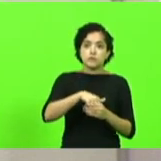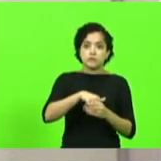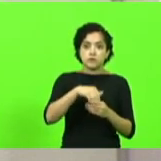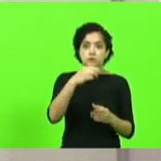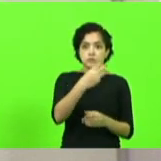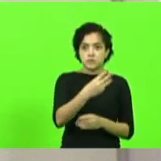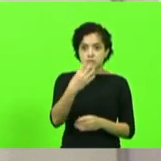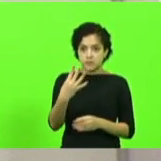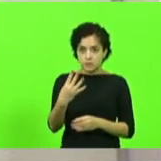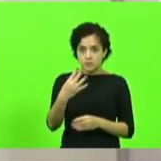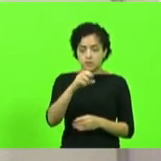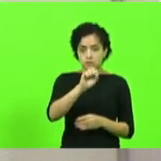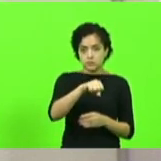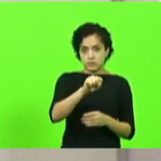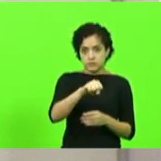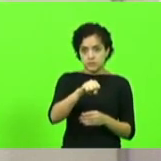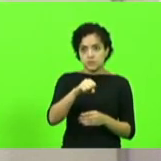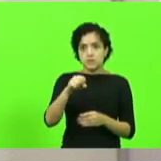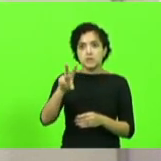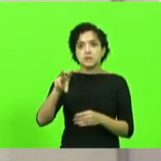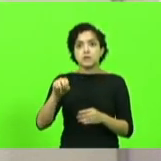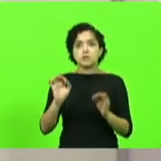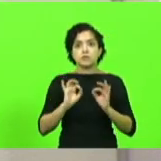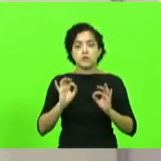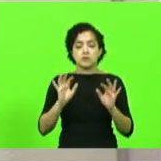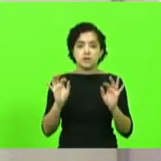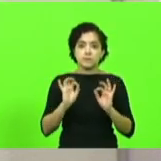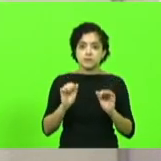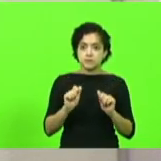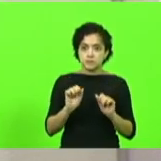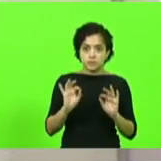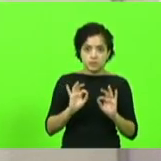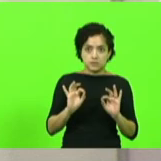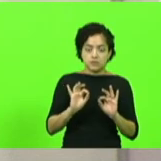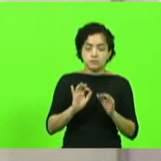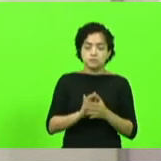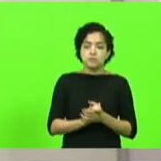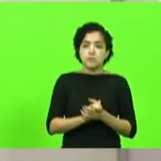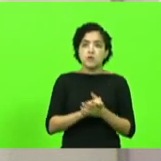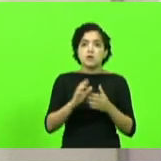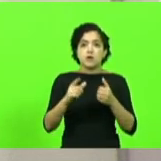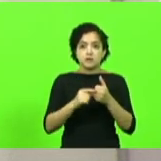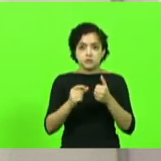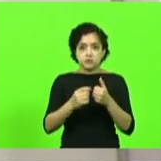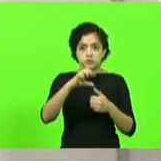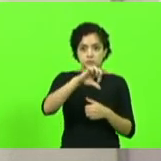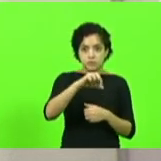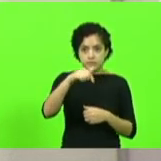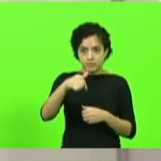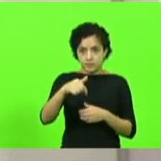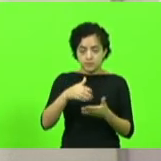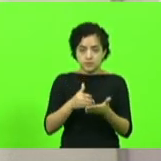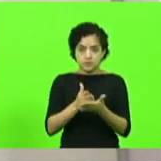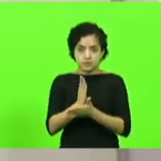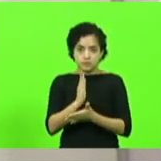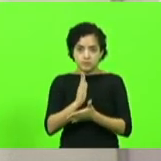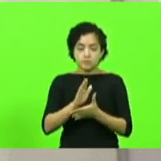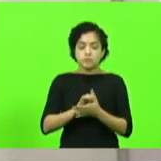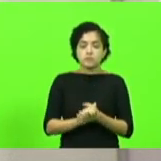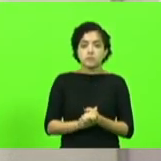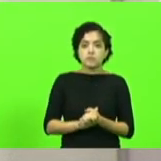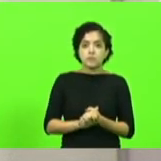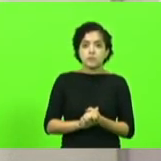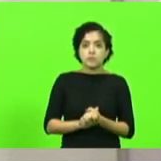34 votos sim, nenhum voto não e sem qualquer abstenção, bem como foi aprovado o artigo 97 destacado por meio do requerimento do deputado João Amin e outros.